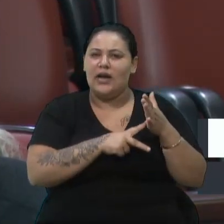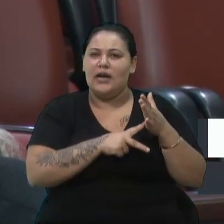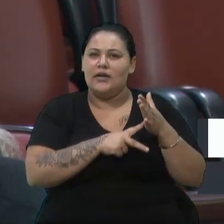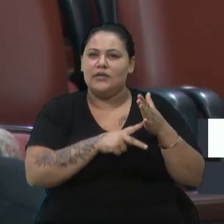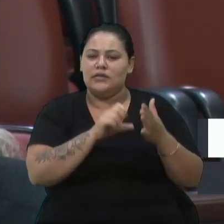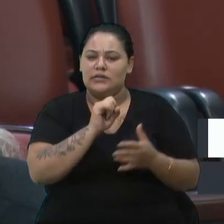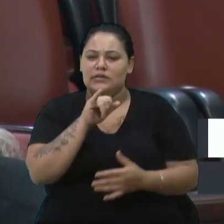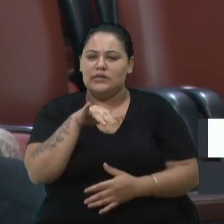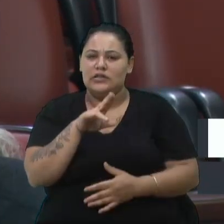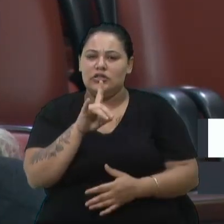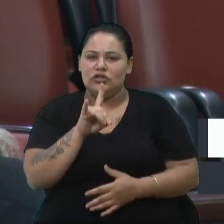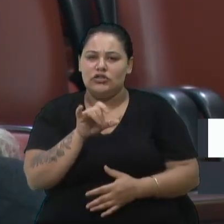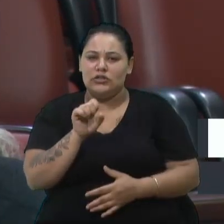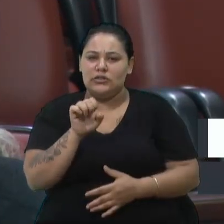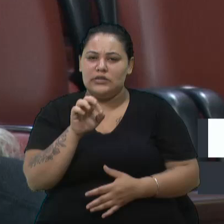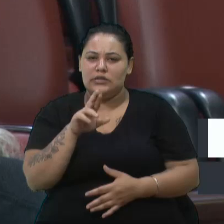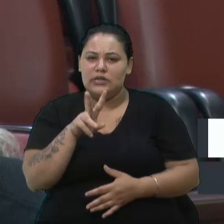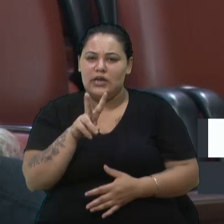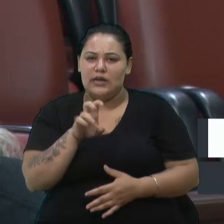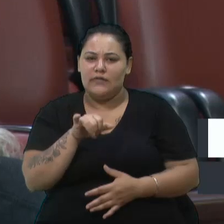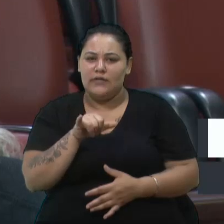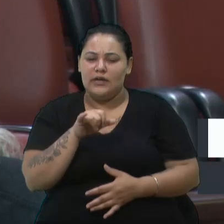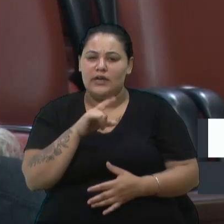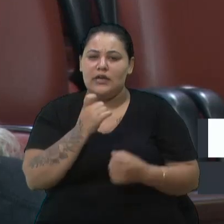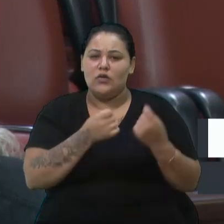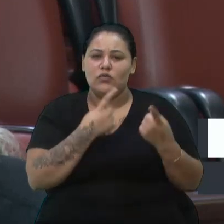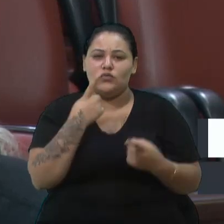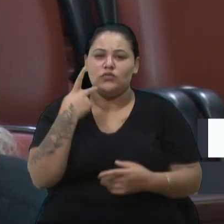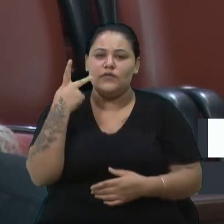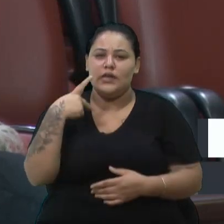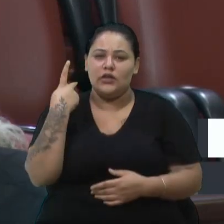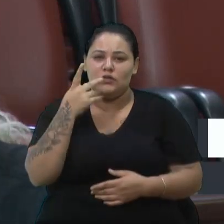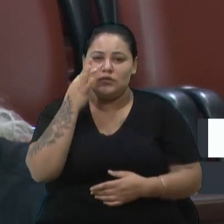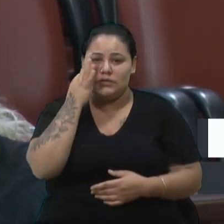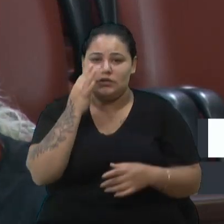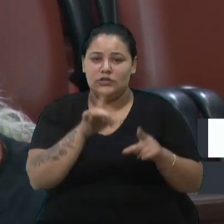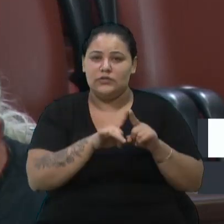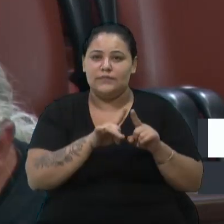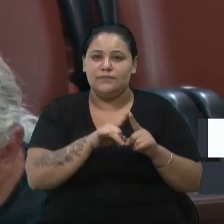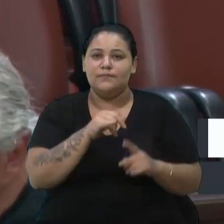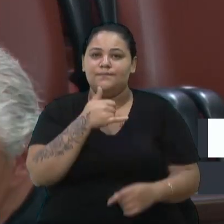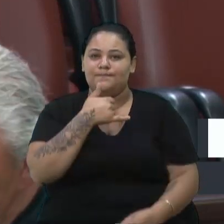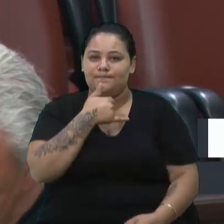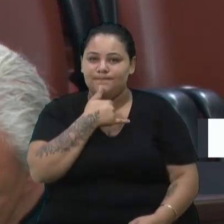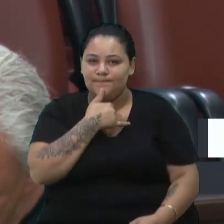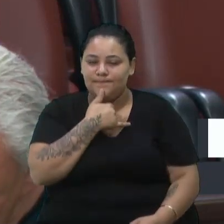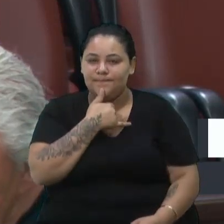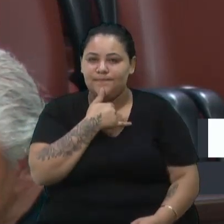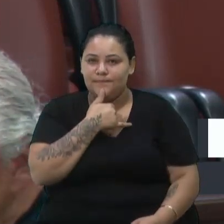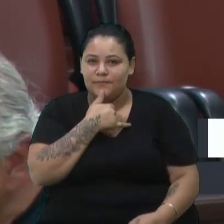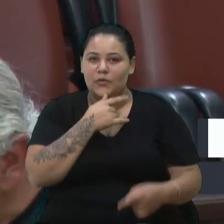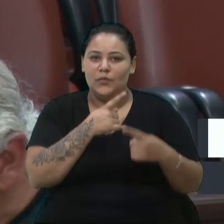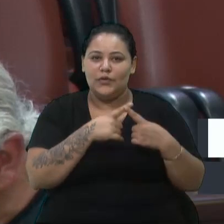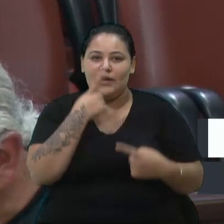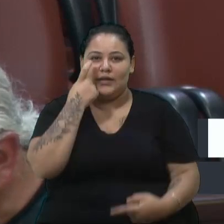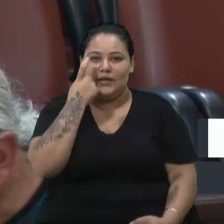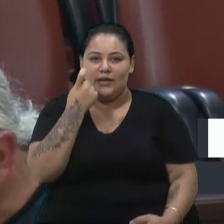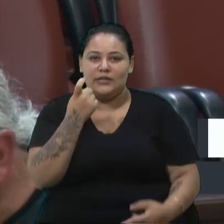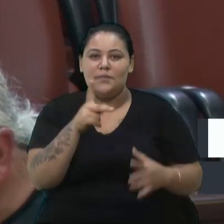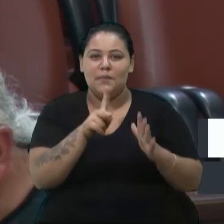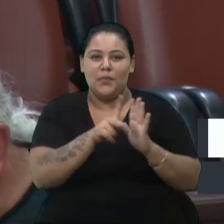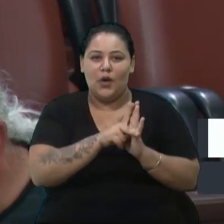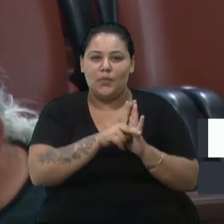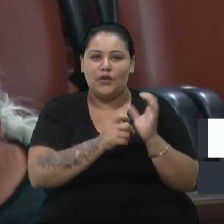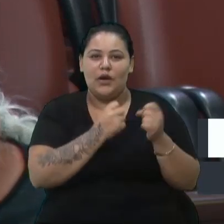Sindicerve e alguns vereadores aqui que estavam presentes. Então é lamentável que quando é para os interesses próprios, alguns vêm,